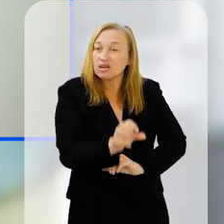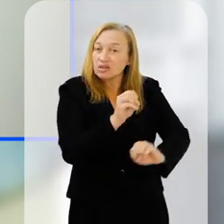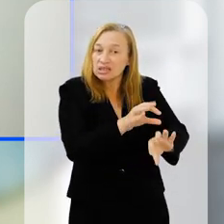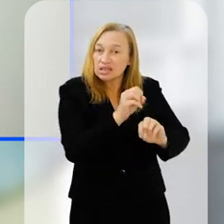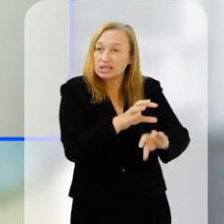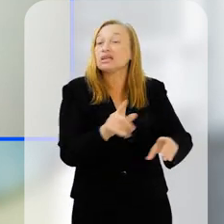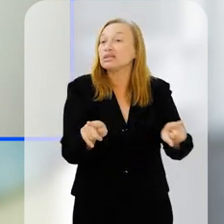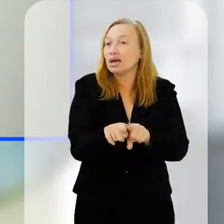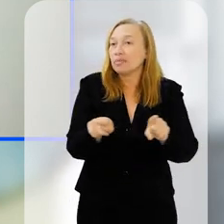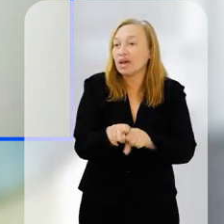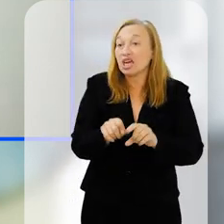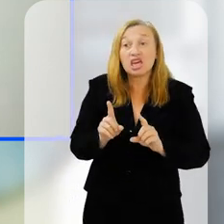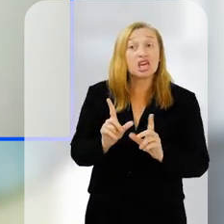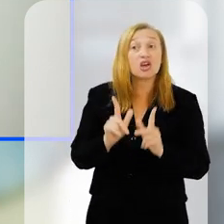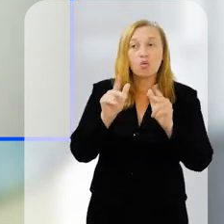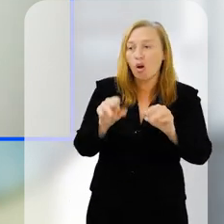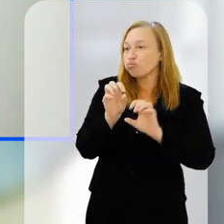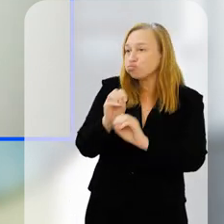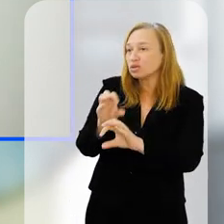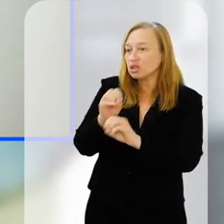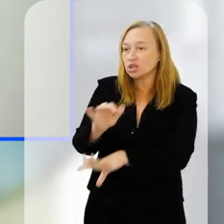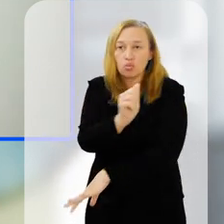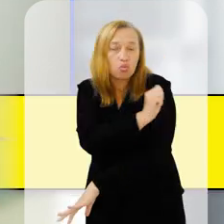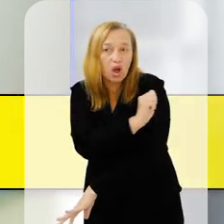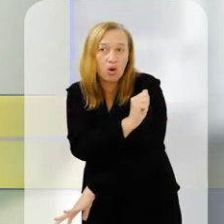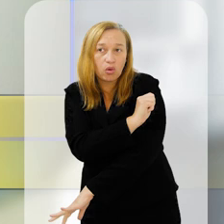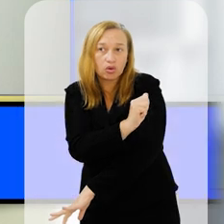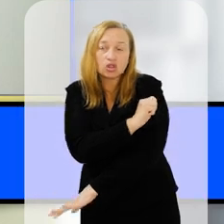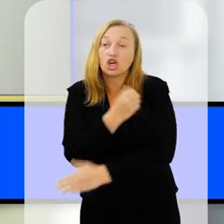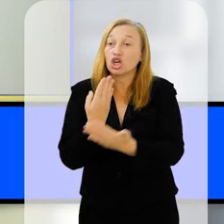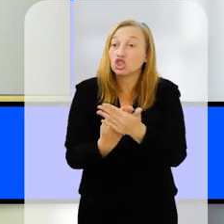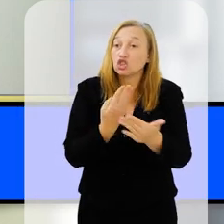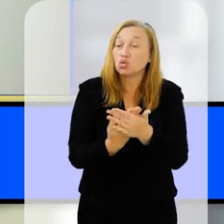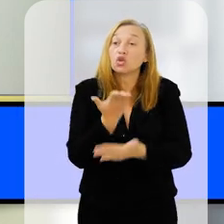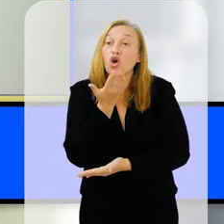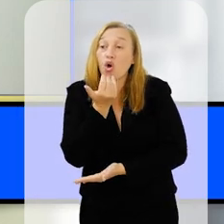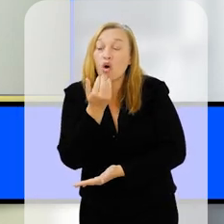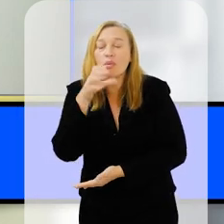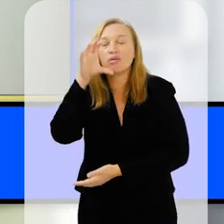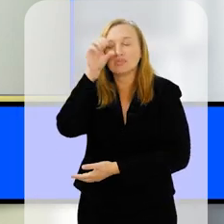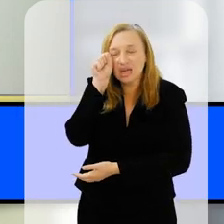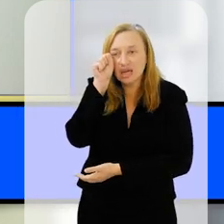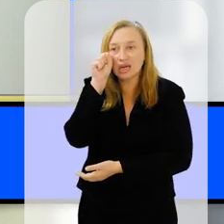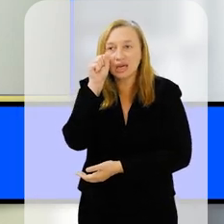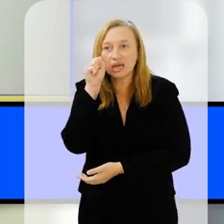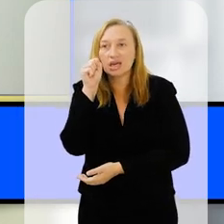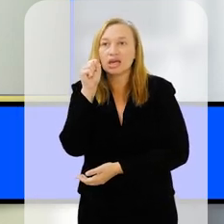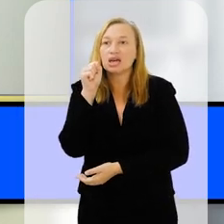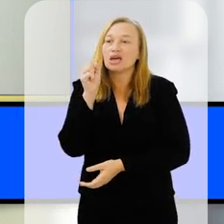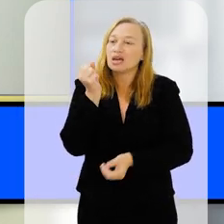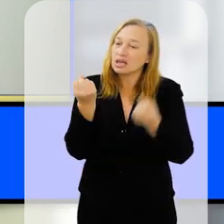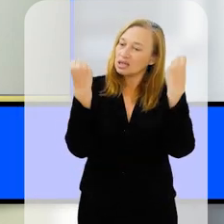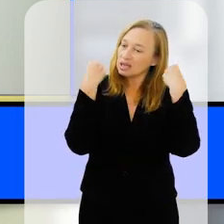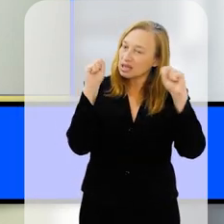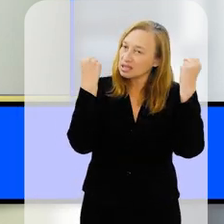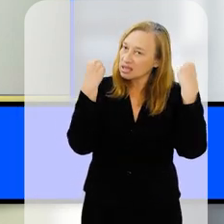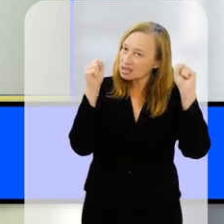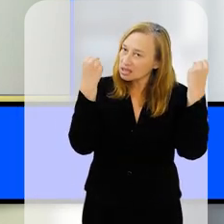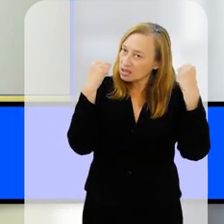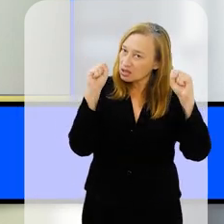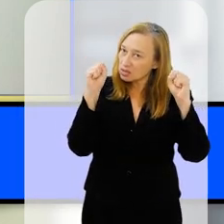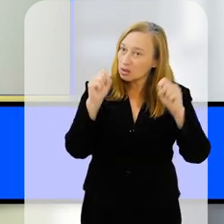coisa que você recomenda para um estudante. Durma bem, coma bem e faça exercícios adequados sem